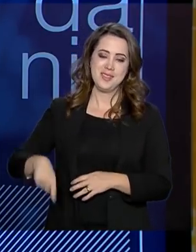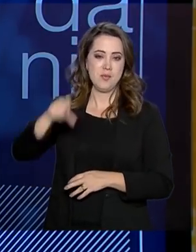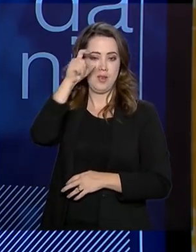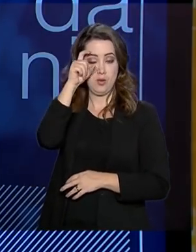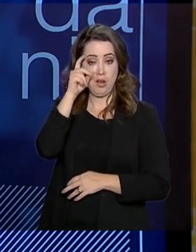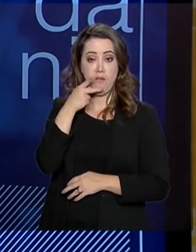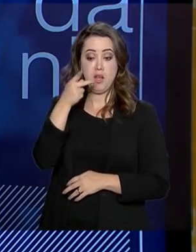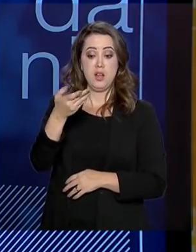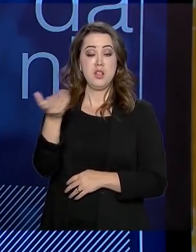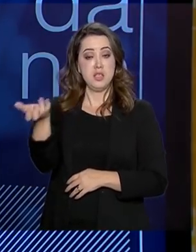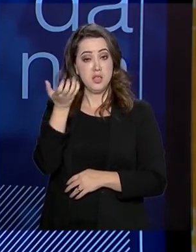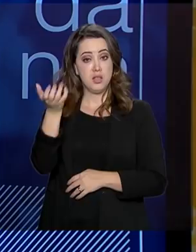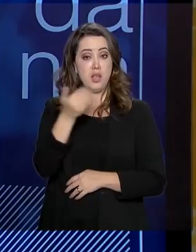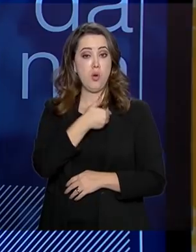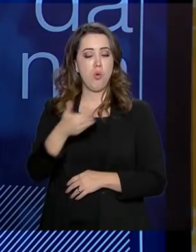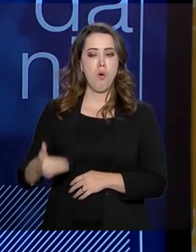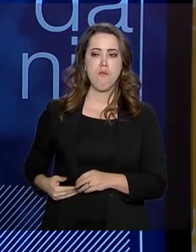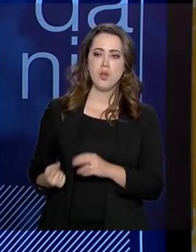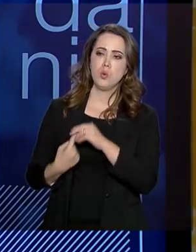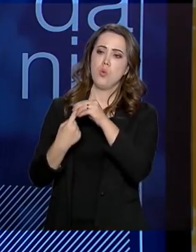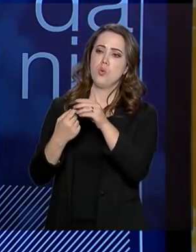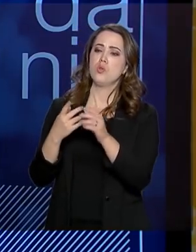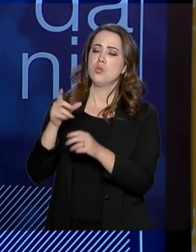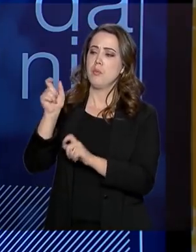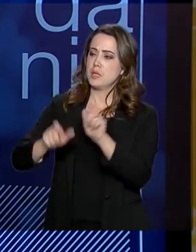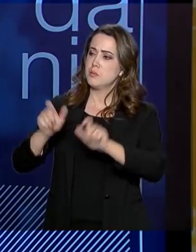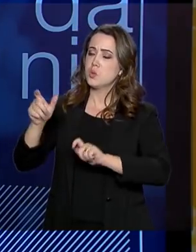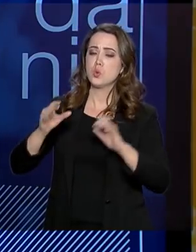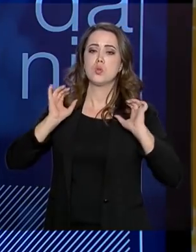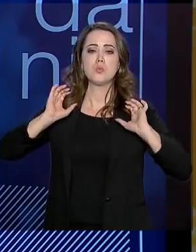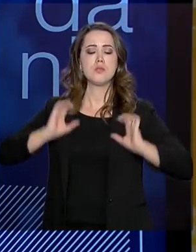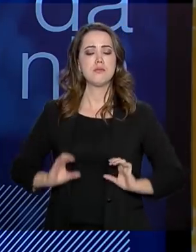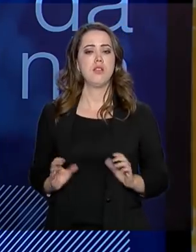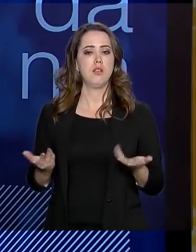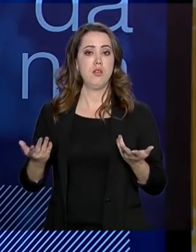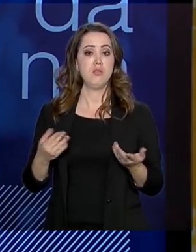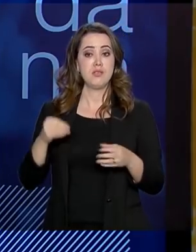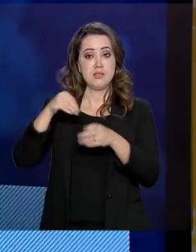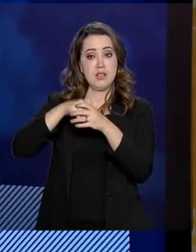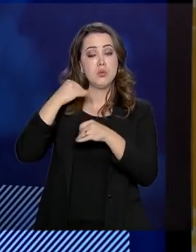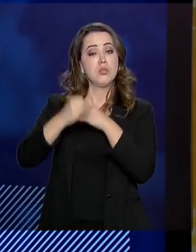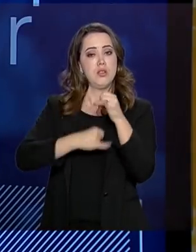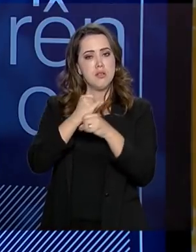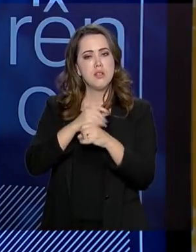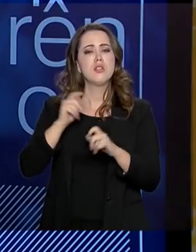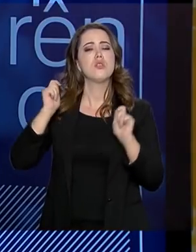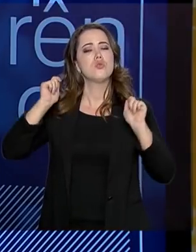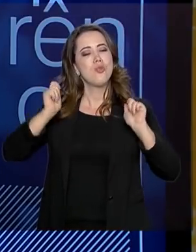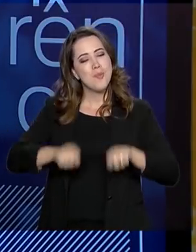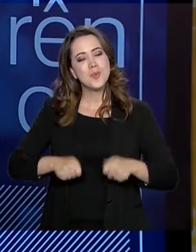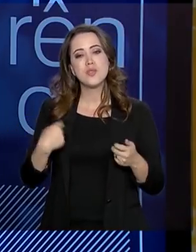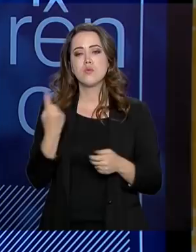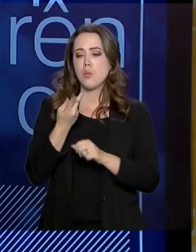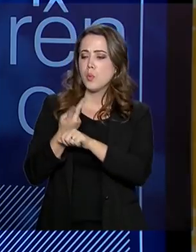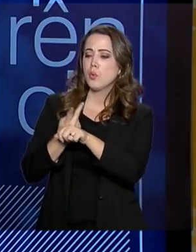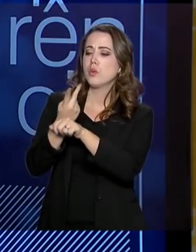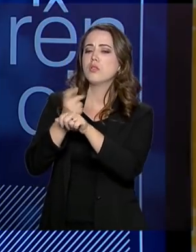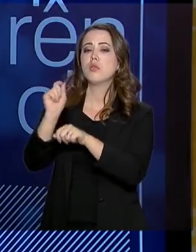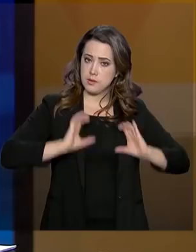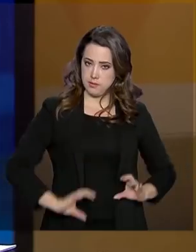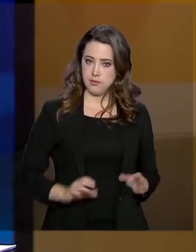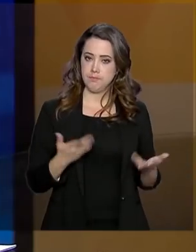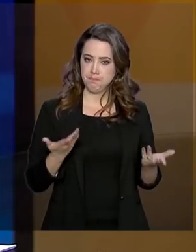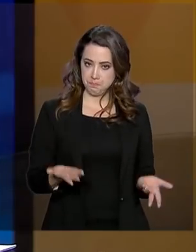que ele quer ter um governo só para um cidadão único. Isso no mundo digital é possível, é esse caminho que nós estamos buscando.